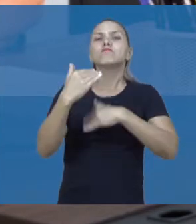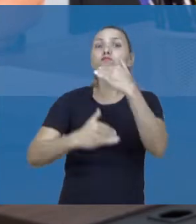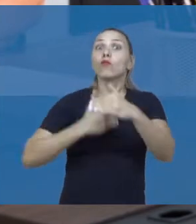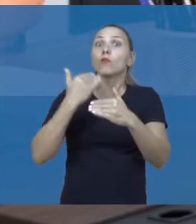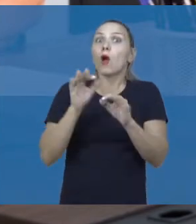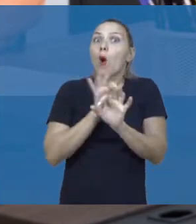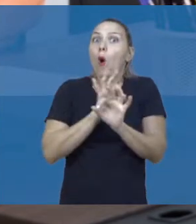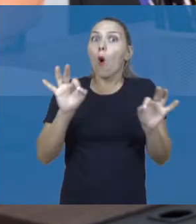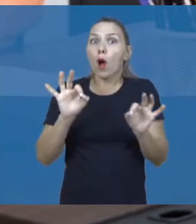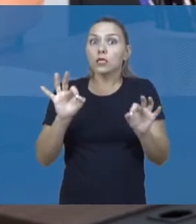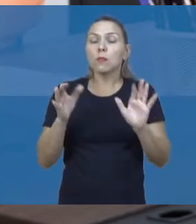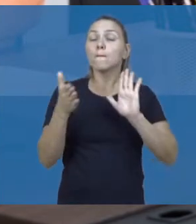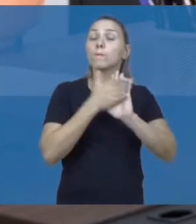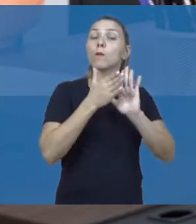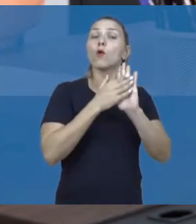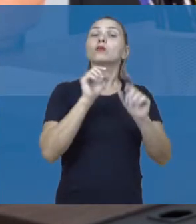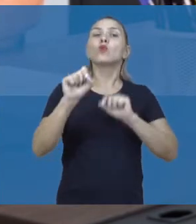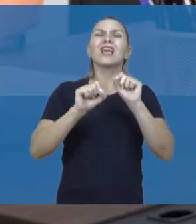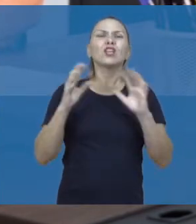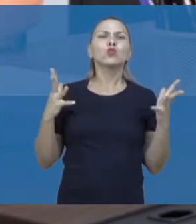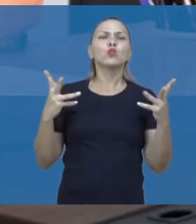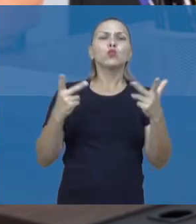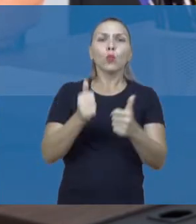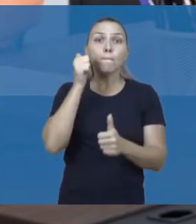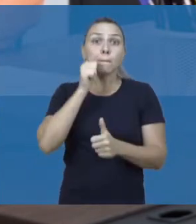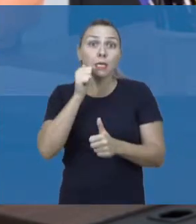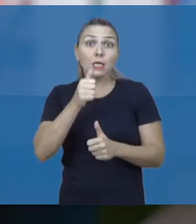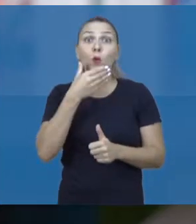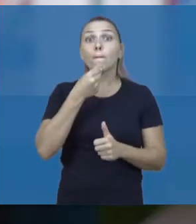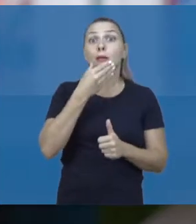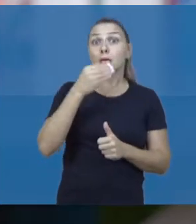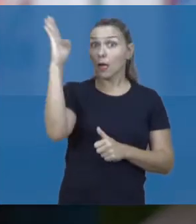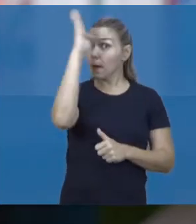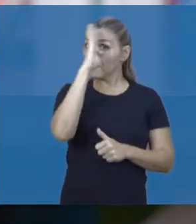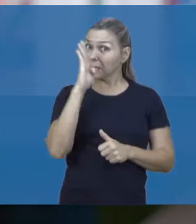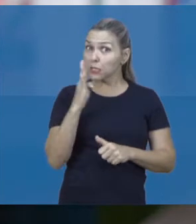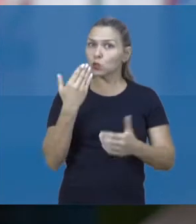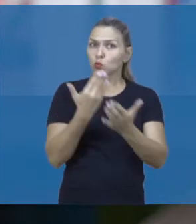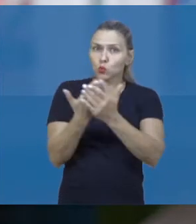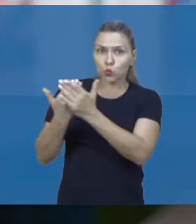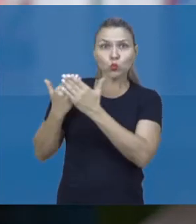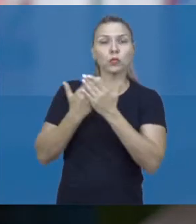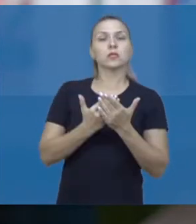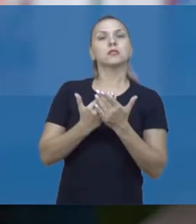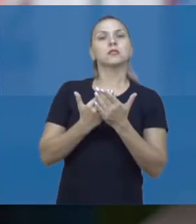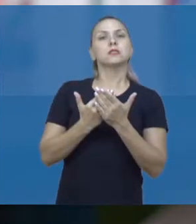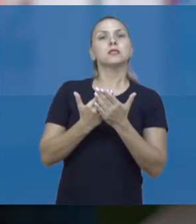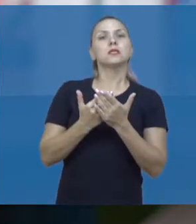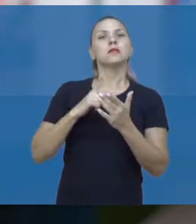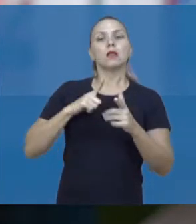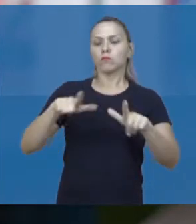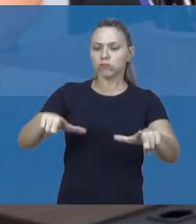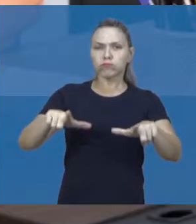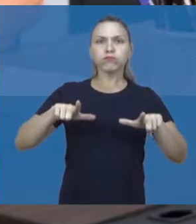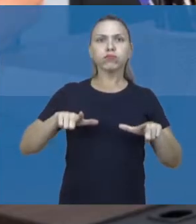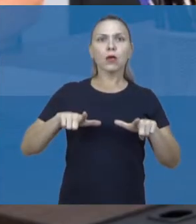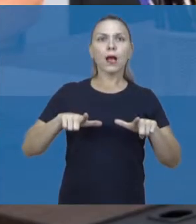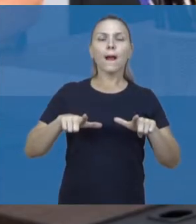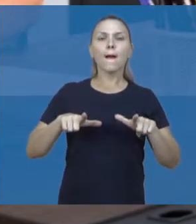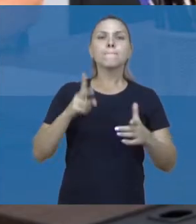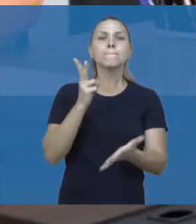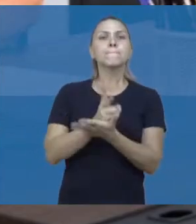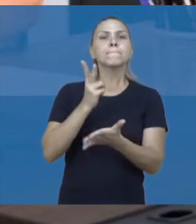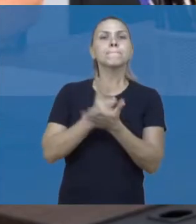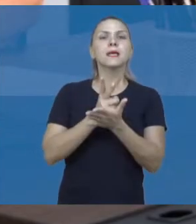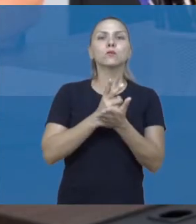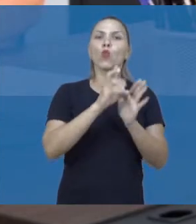os alunos, todos os meninos e as meninas brasileiras, estudantes, recebam o mesmo currículo. Ou